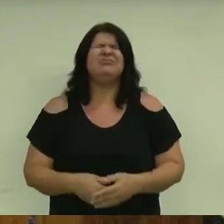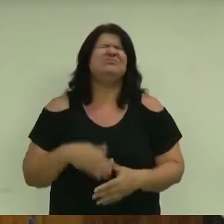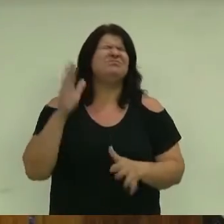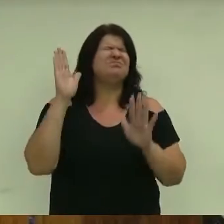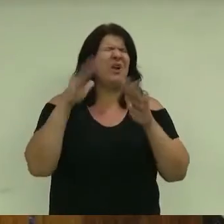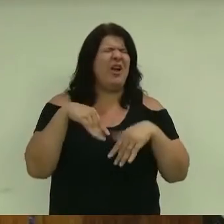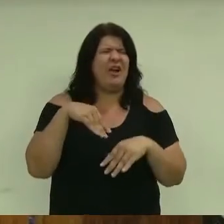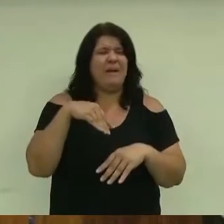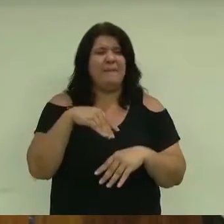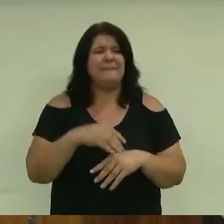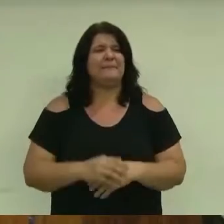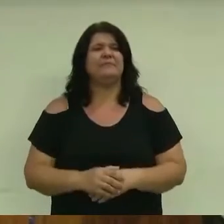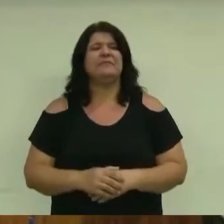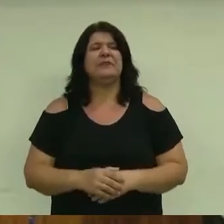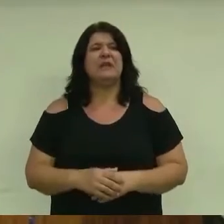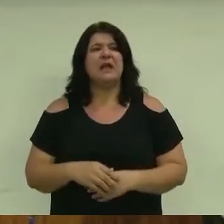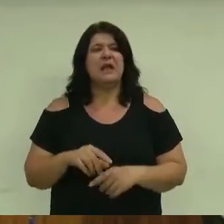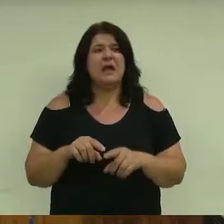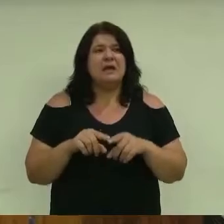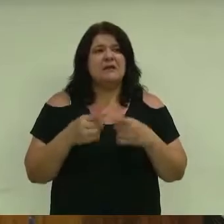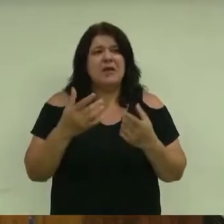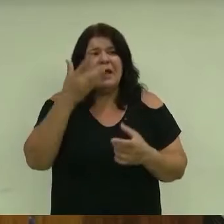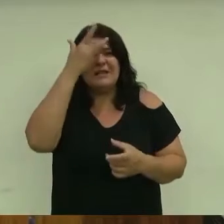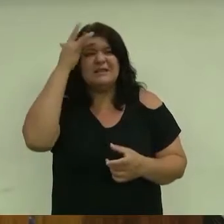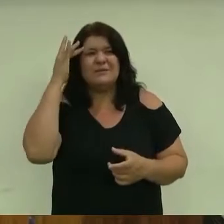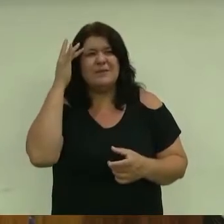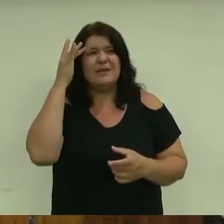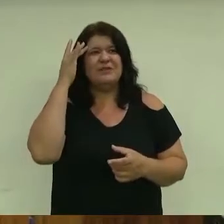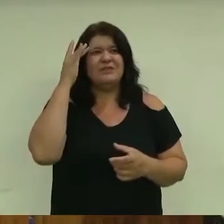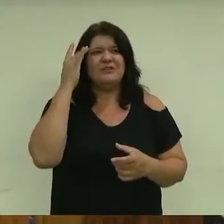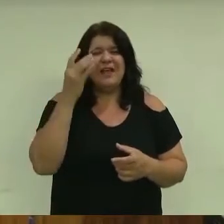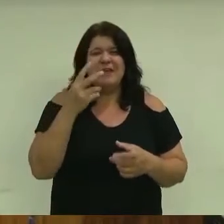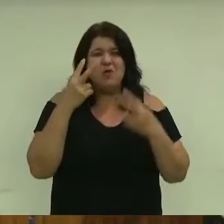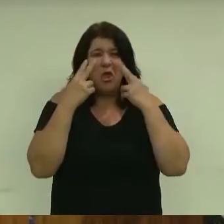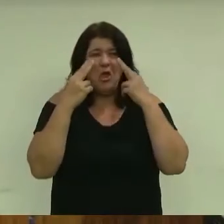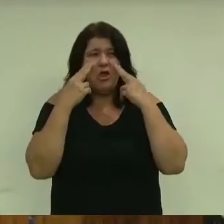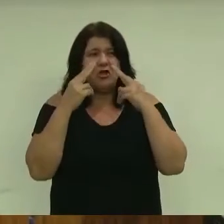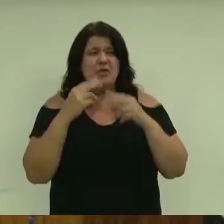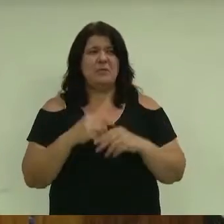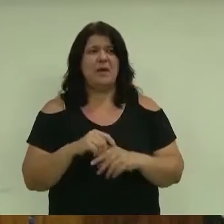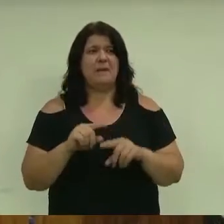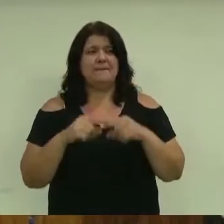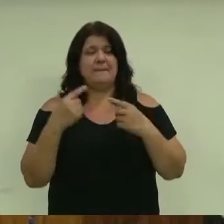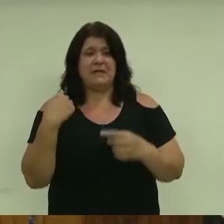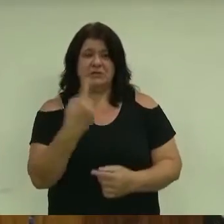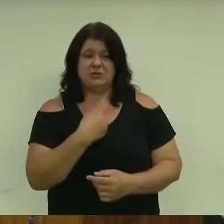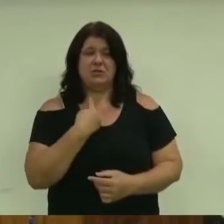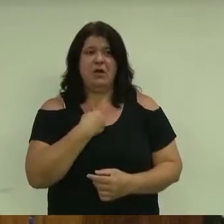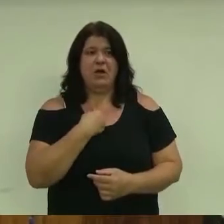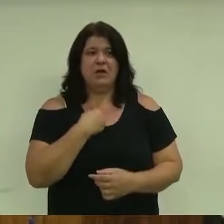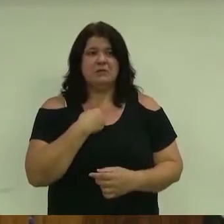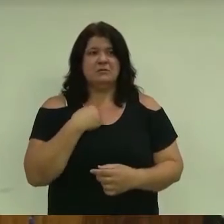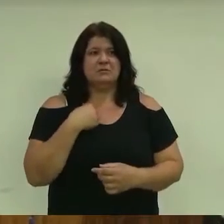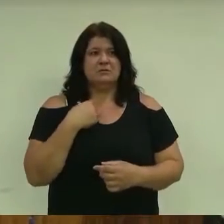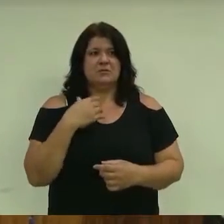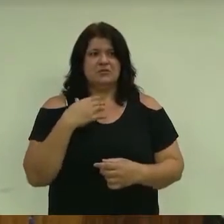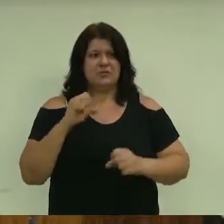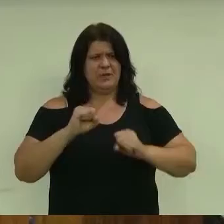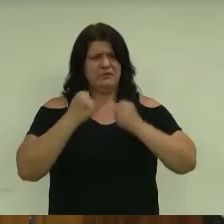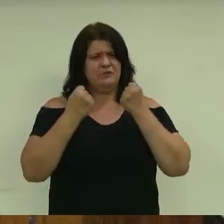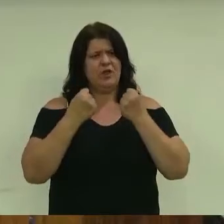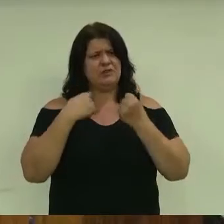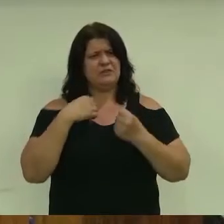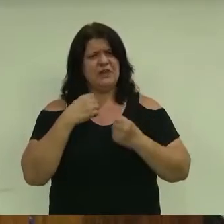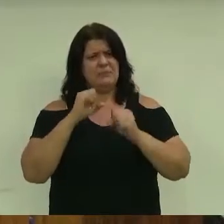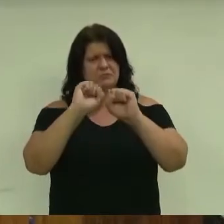grau de instrução um pouco maior, é mais difícil da pessoa pisar na gente dessa forma, porque a gente sabe se defender. Mas a pessoa mais humilde, ela fica calada, como